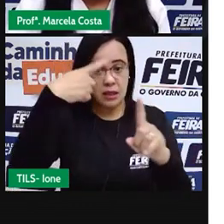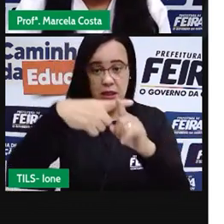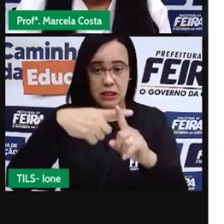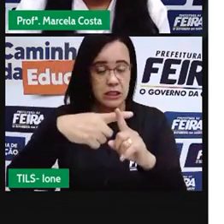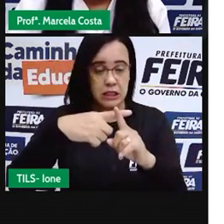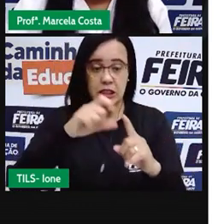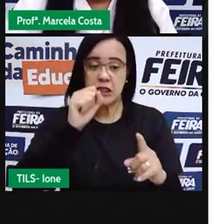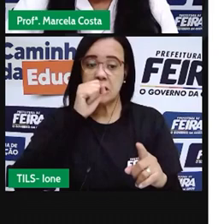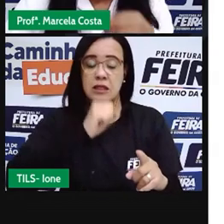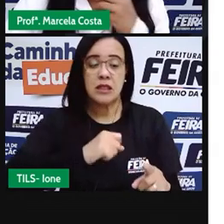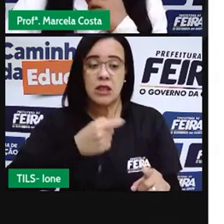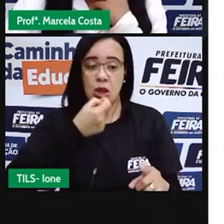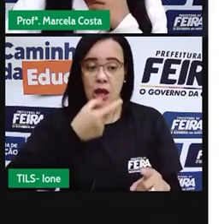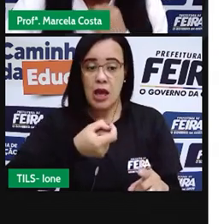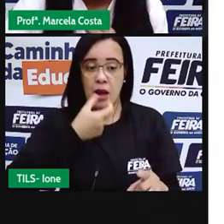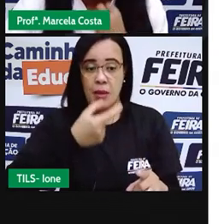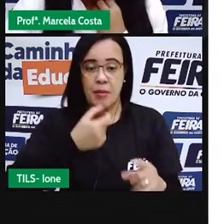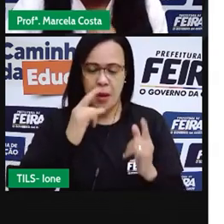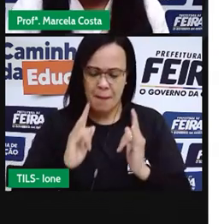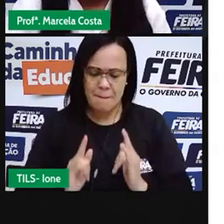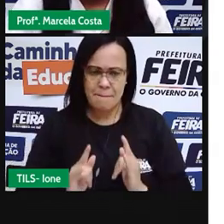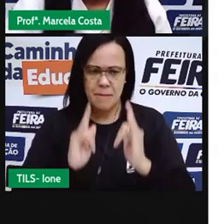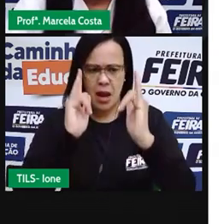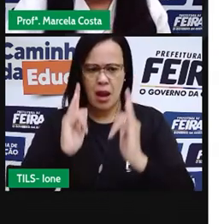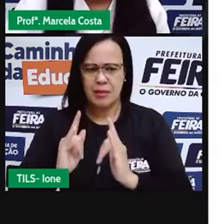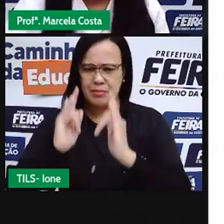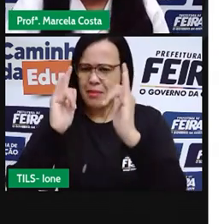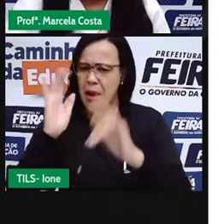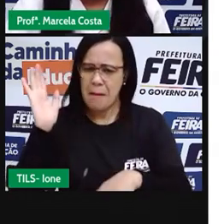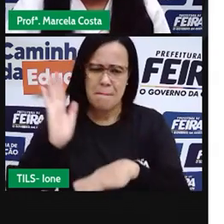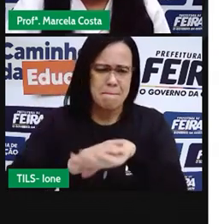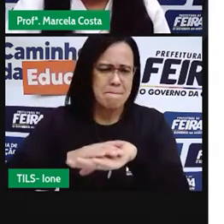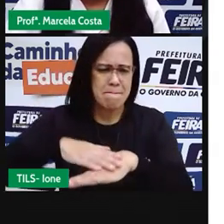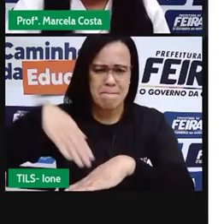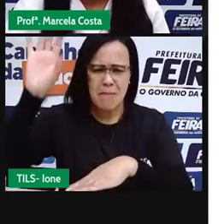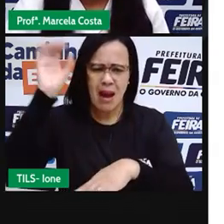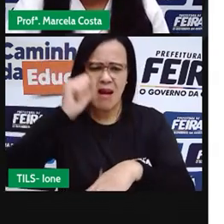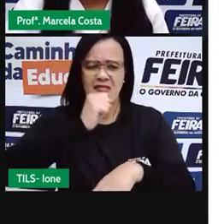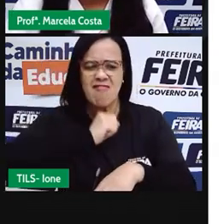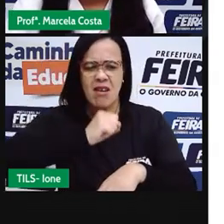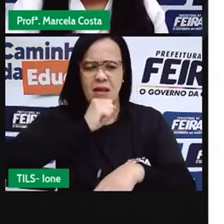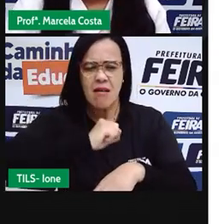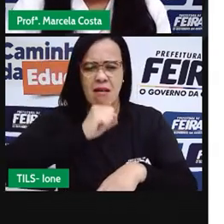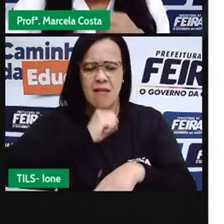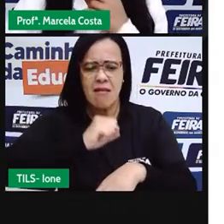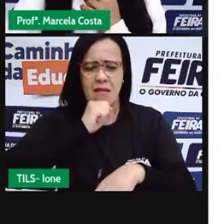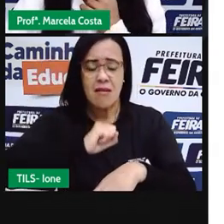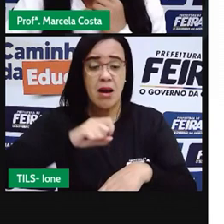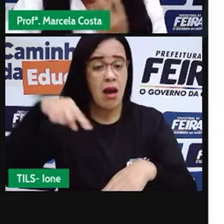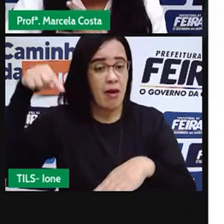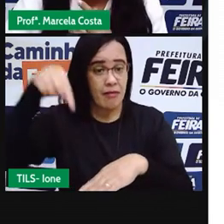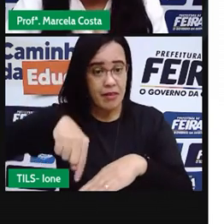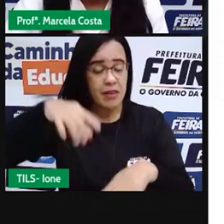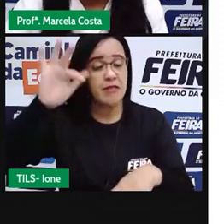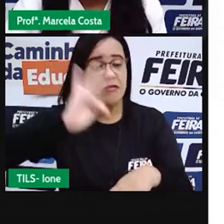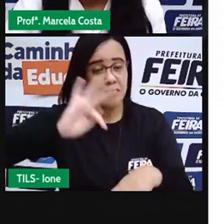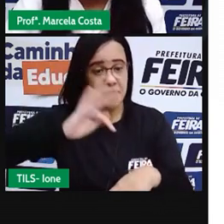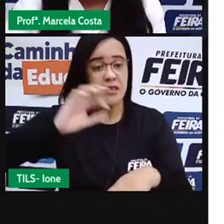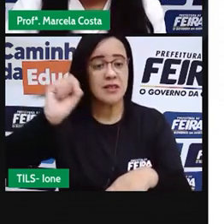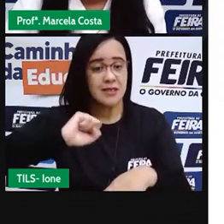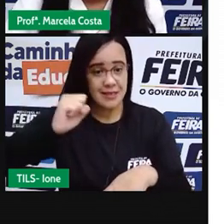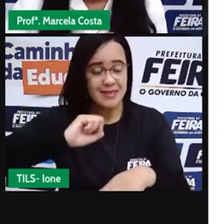prédio, é o prédio mais antigo aqui do município. Há uma referência